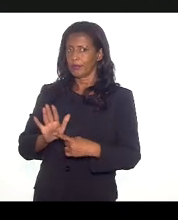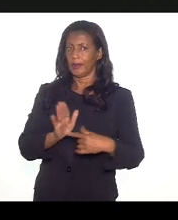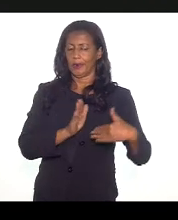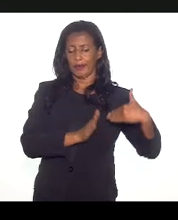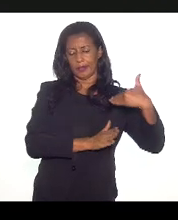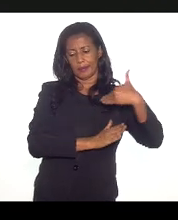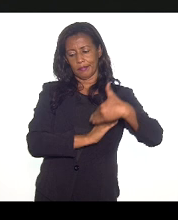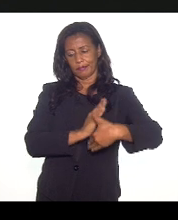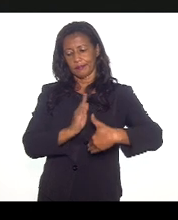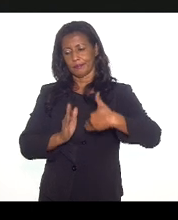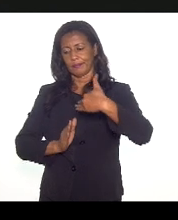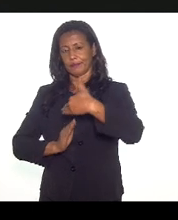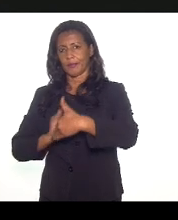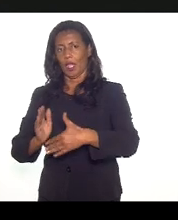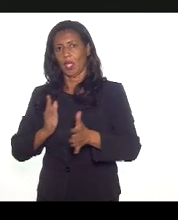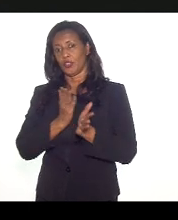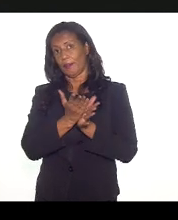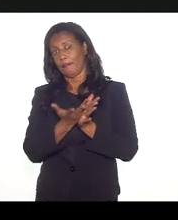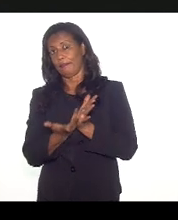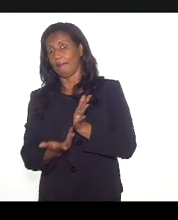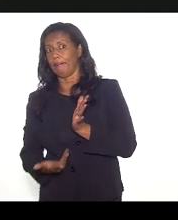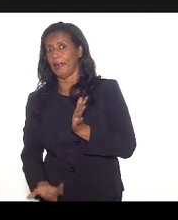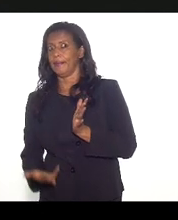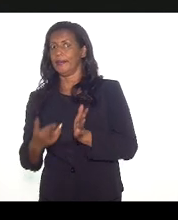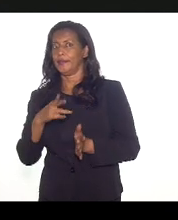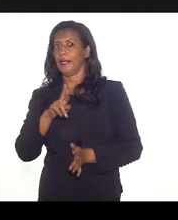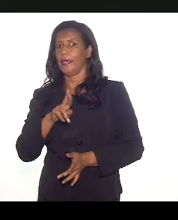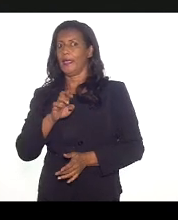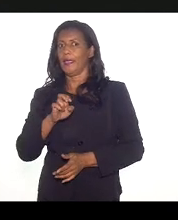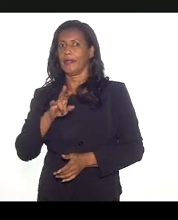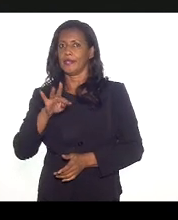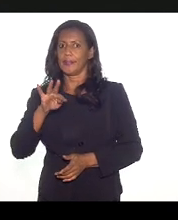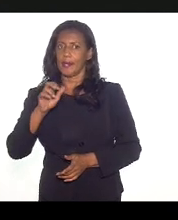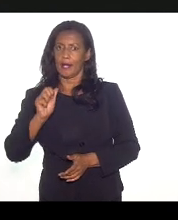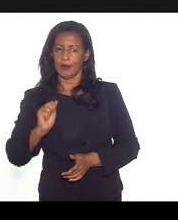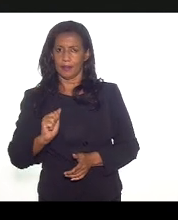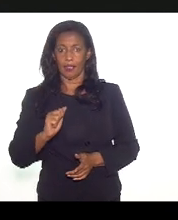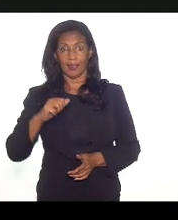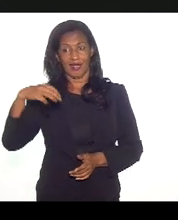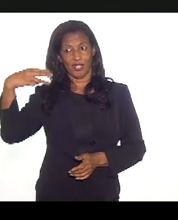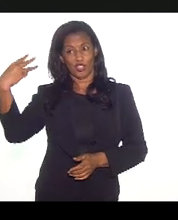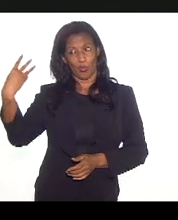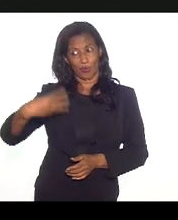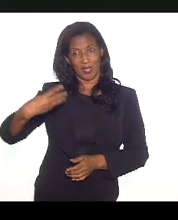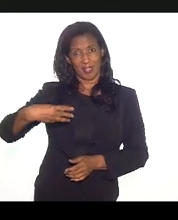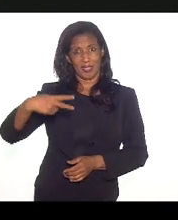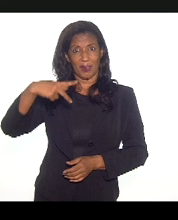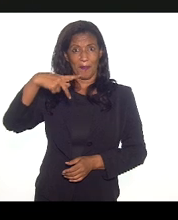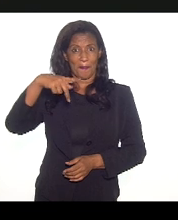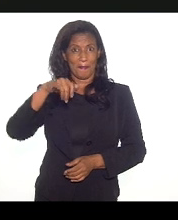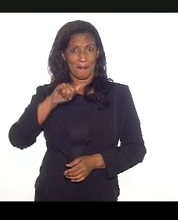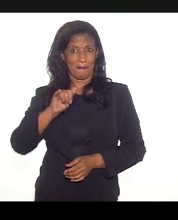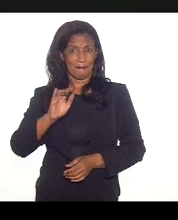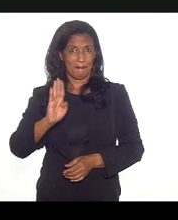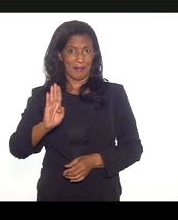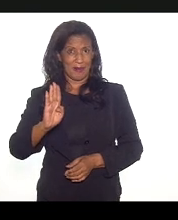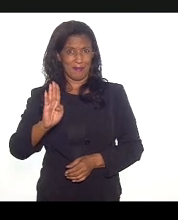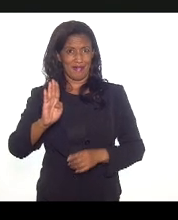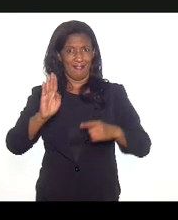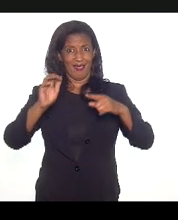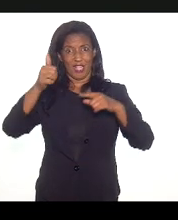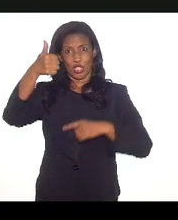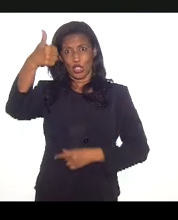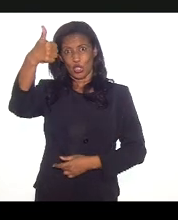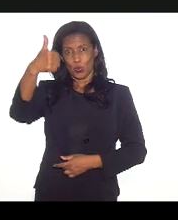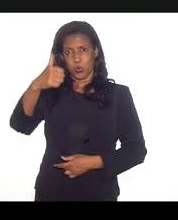perda de receita, e nós estamos no terceiro PIB per capita, mas estamos na 18ª